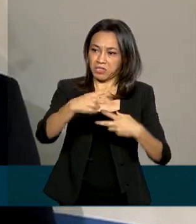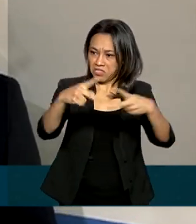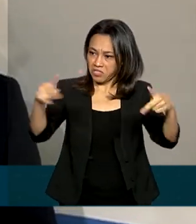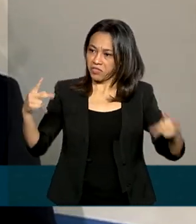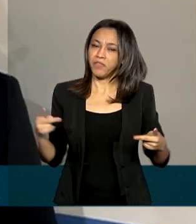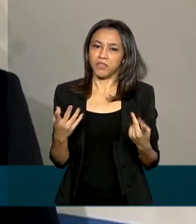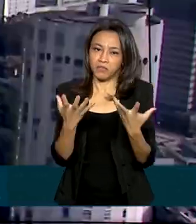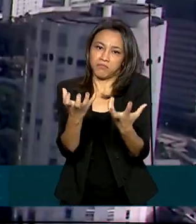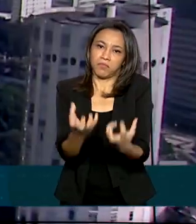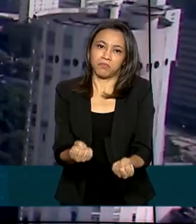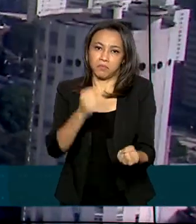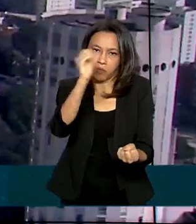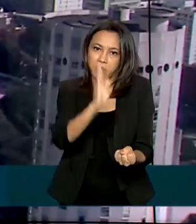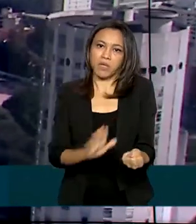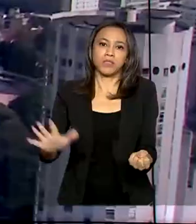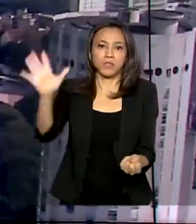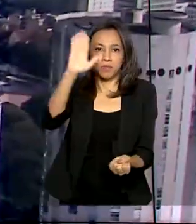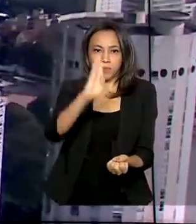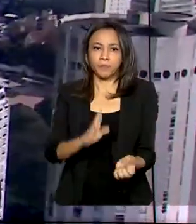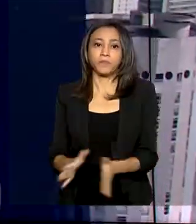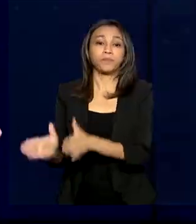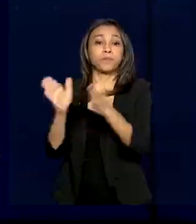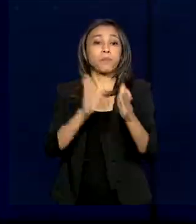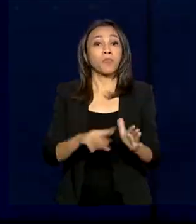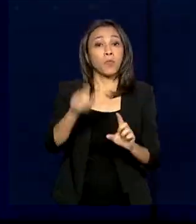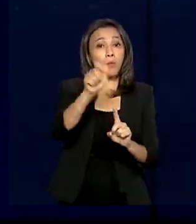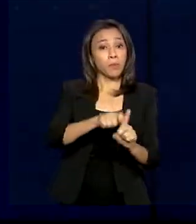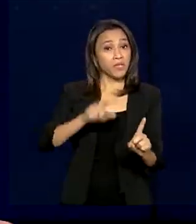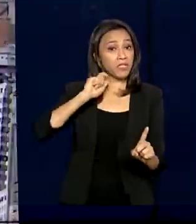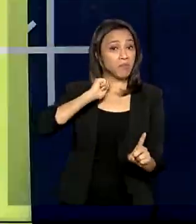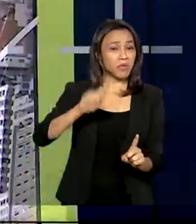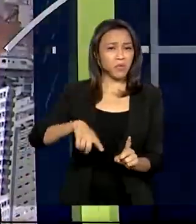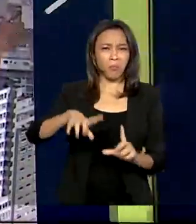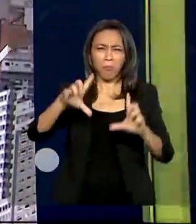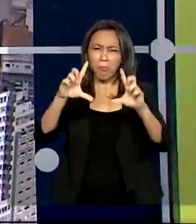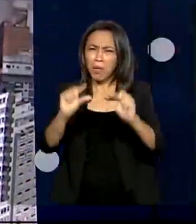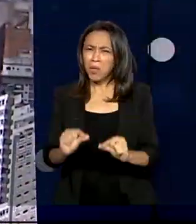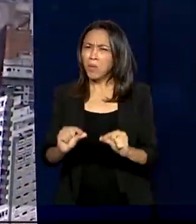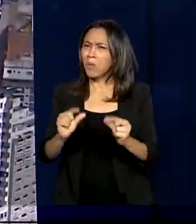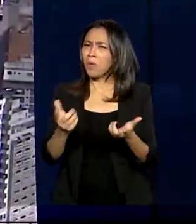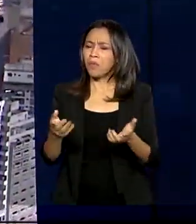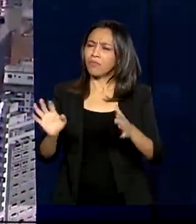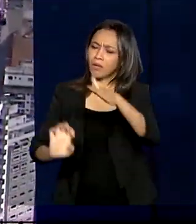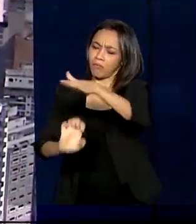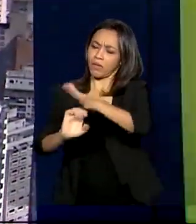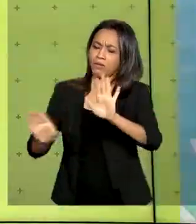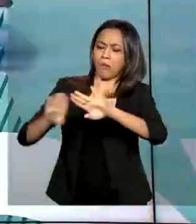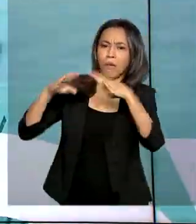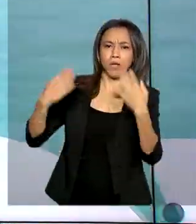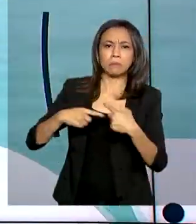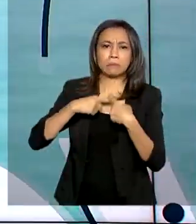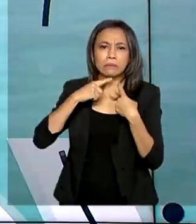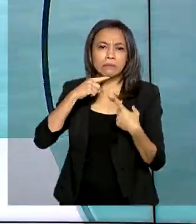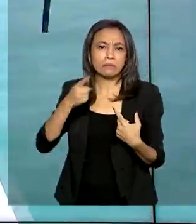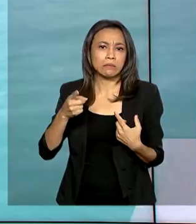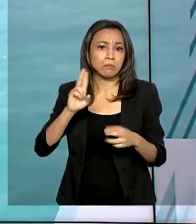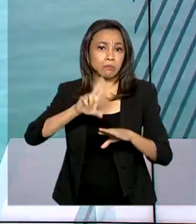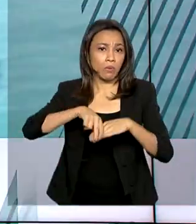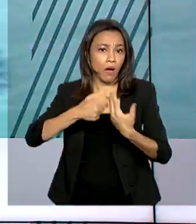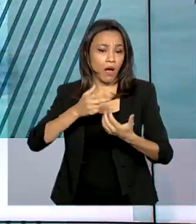de todo o Brasil. E olha, abril foi o mês que menos registrou a abertura de novos negócios, já como reflexo da